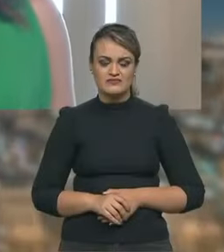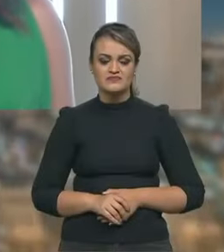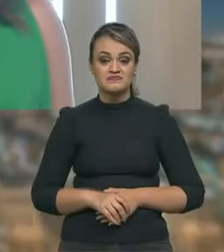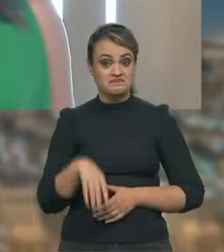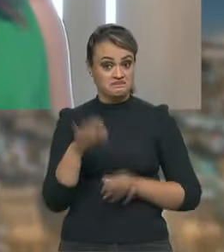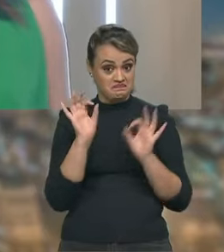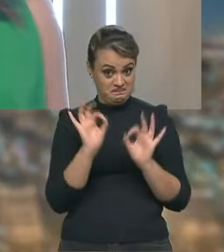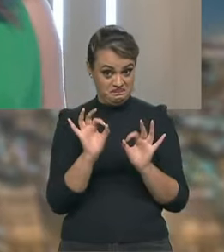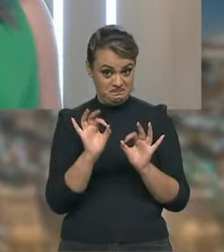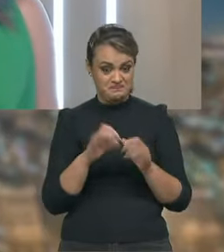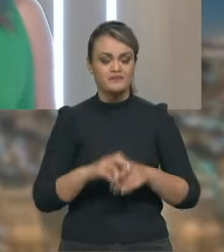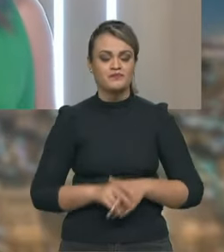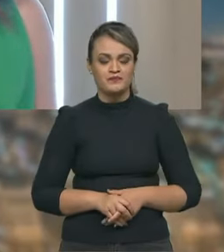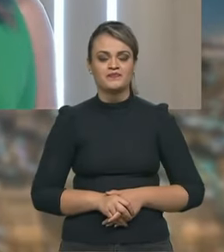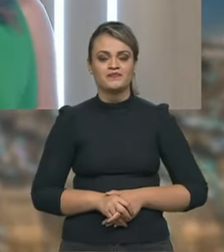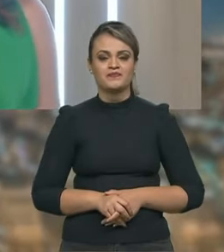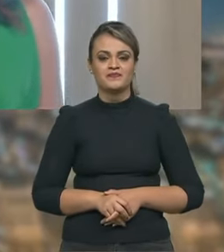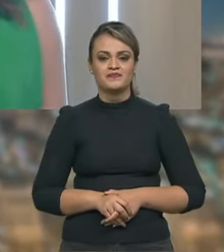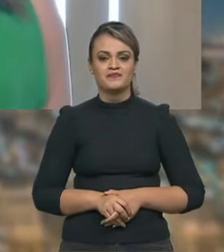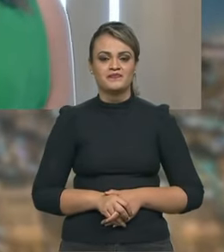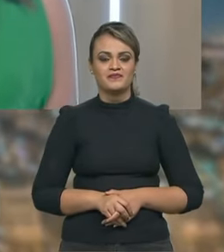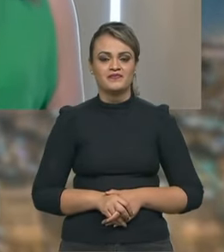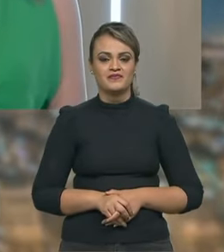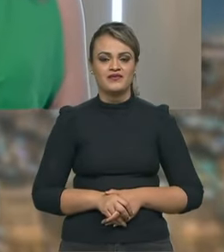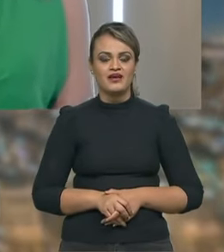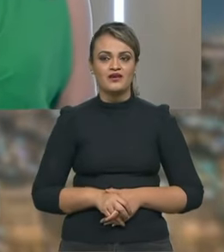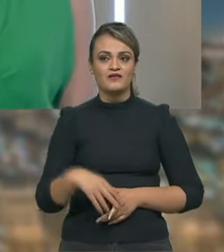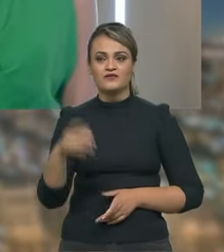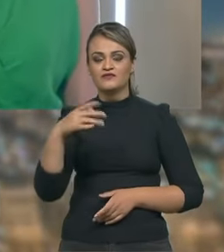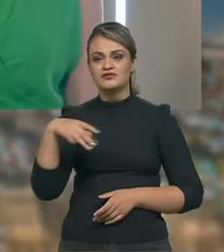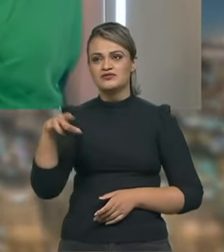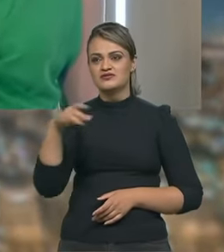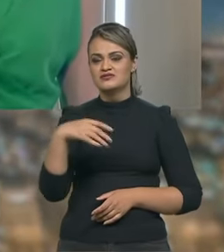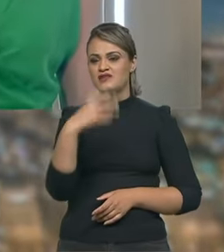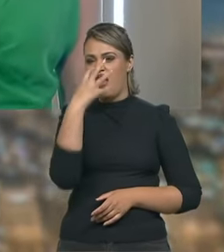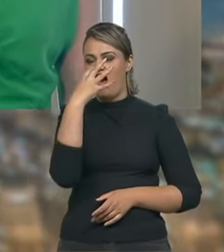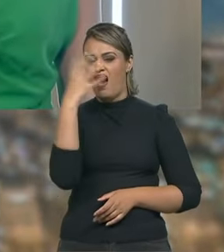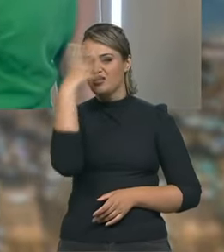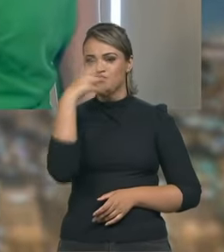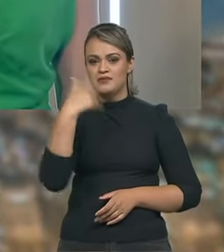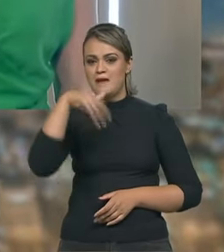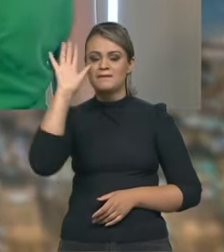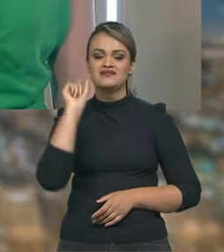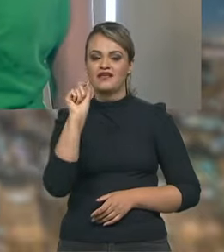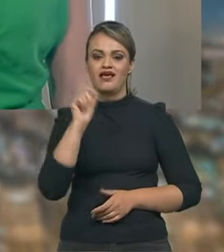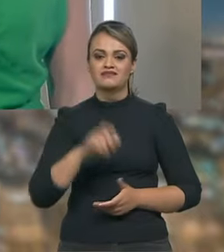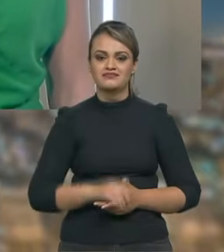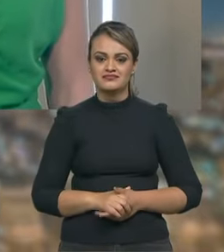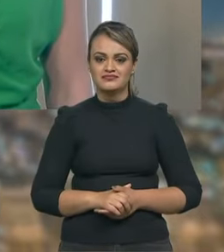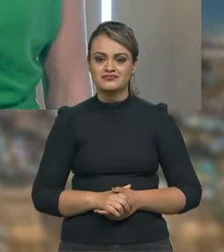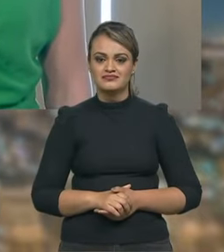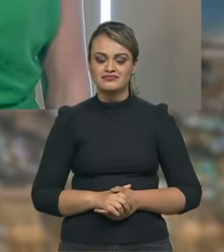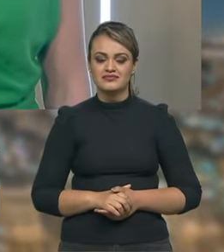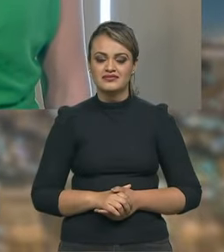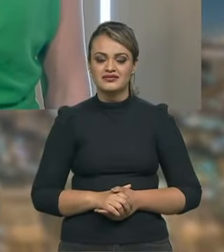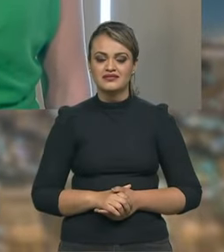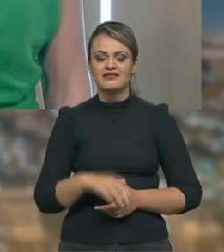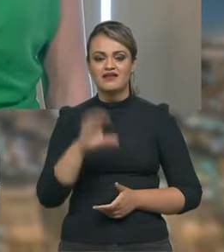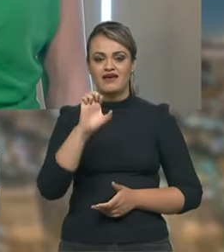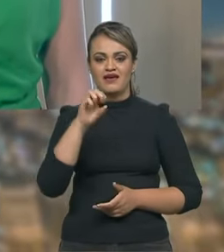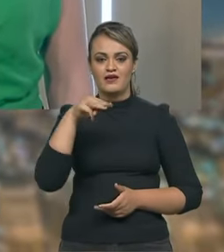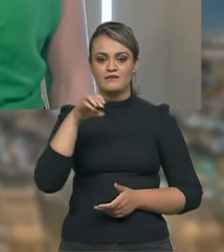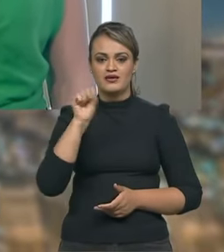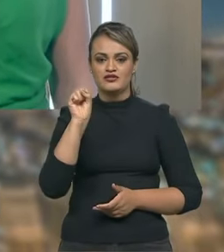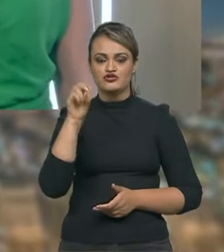pronto Nelson vamos aí quem é o seu ídolo no automobilismo sempre foi o Emerson